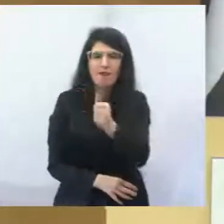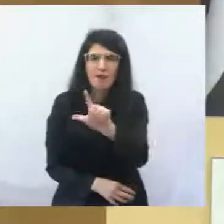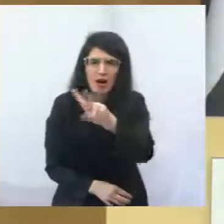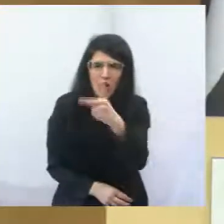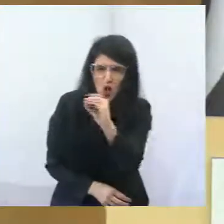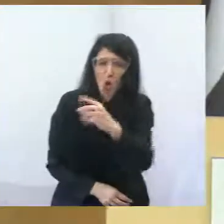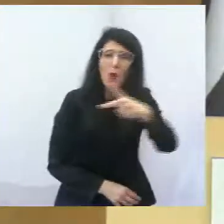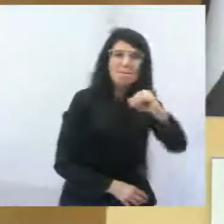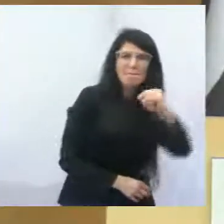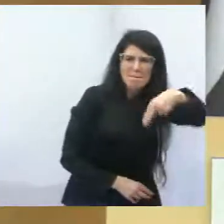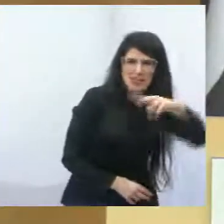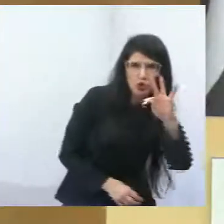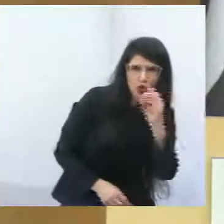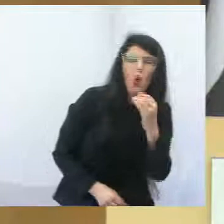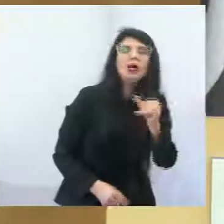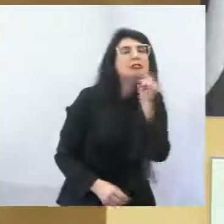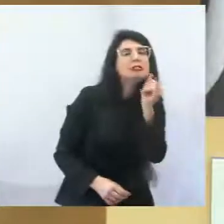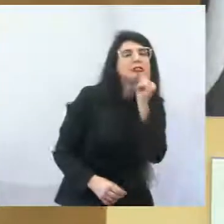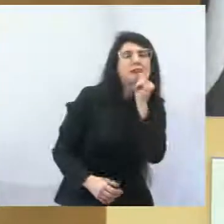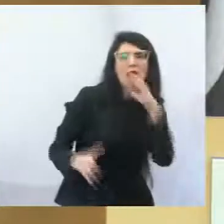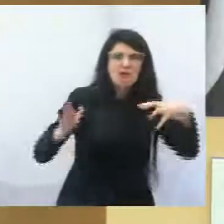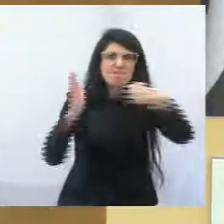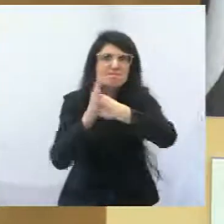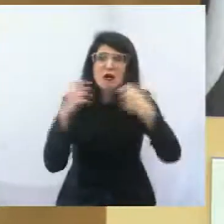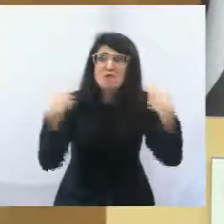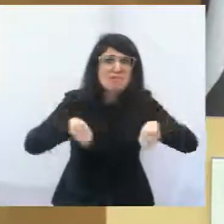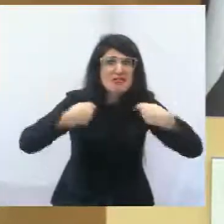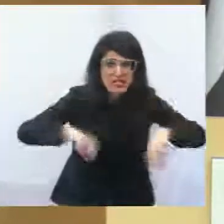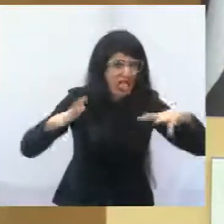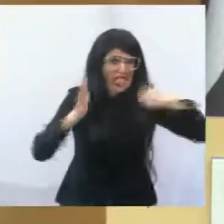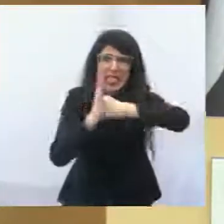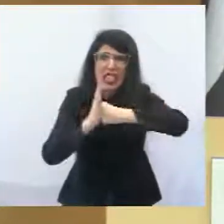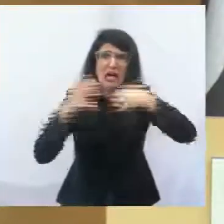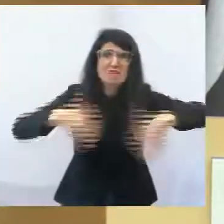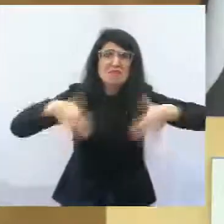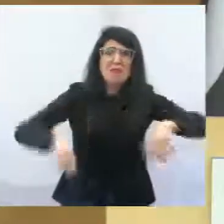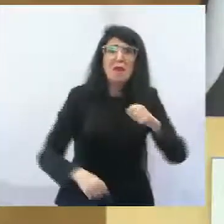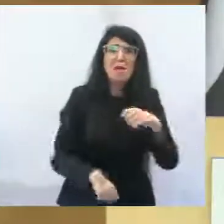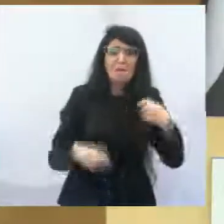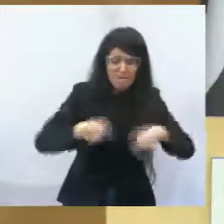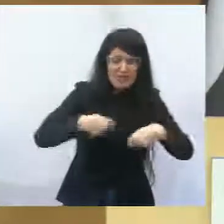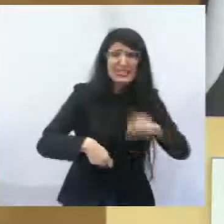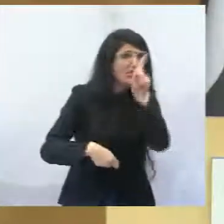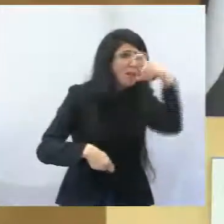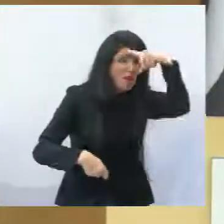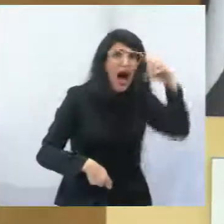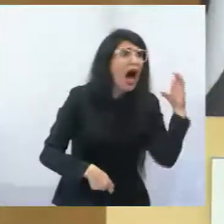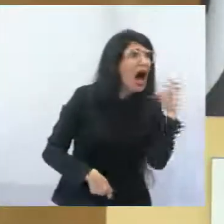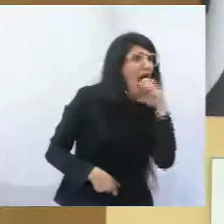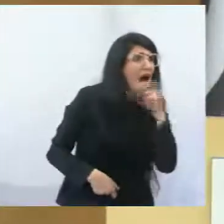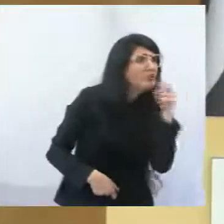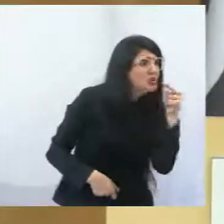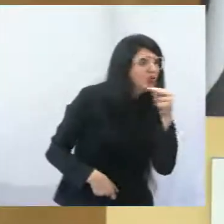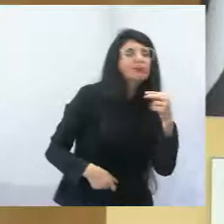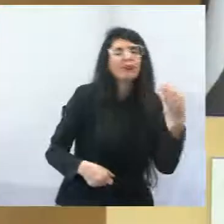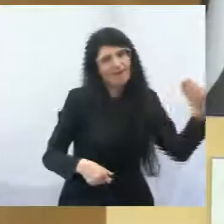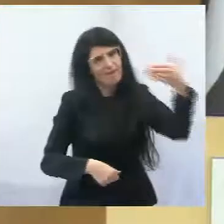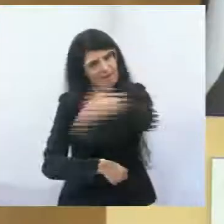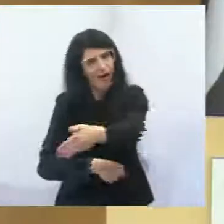e precisa de um leito de UTI, aonde era socorrido? Na Santa Casa. Então é uma atribuição